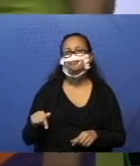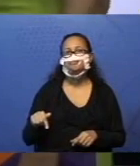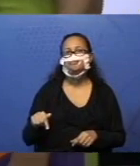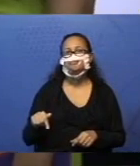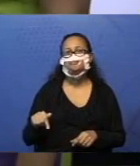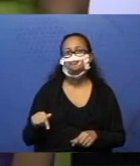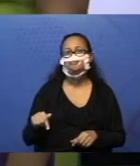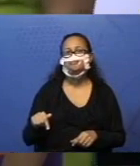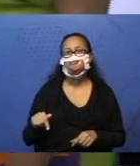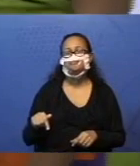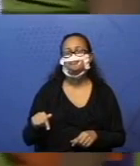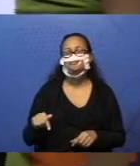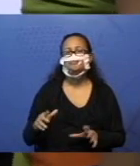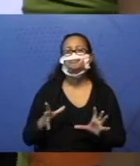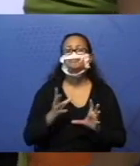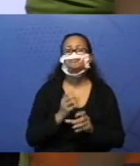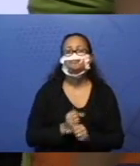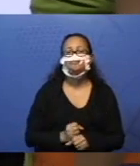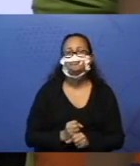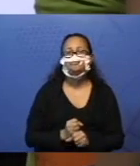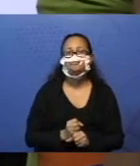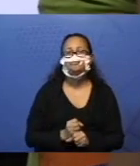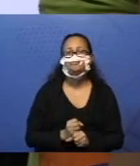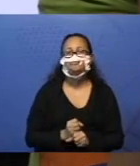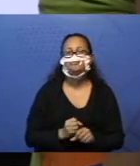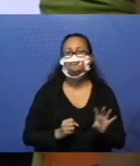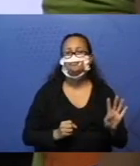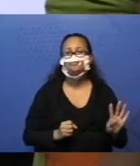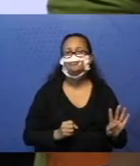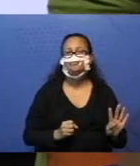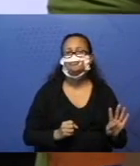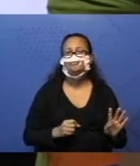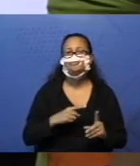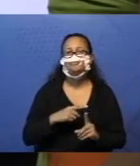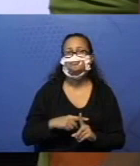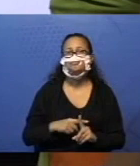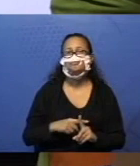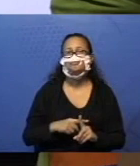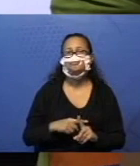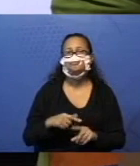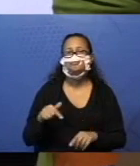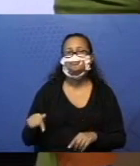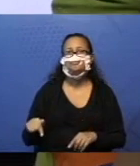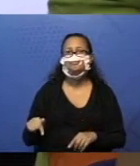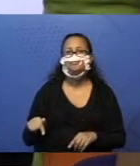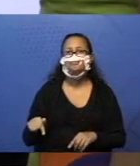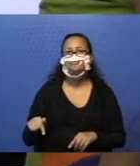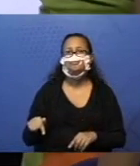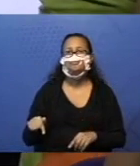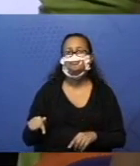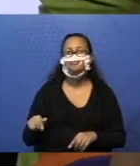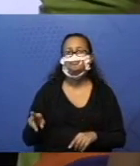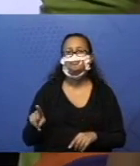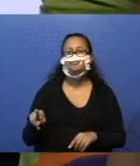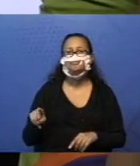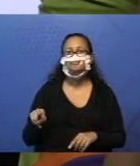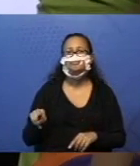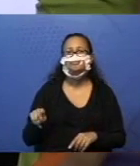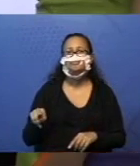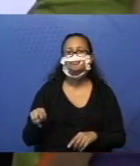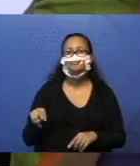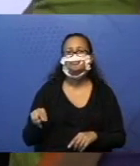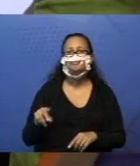Então, como será a nossa adição? 4 mais 7, que é igual a